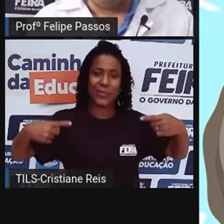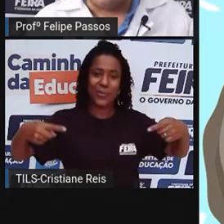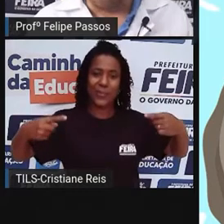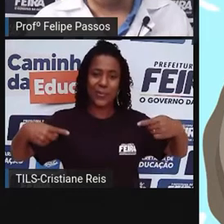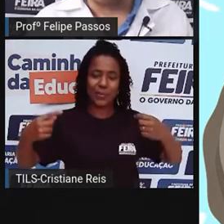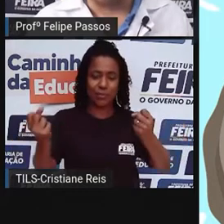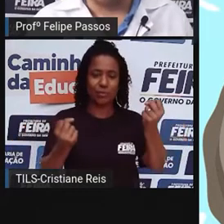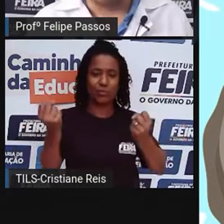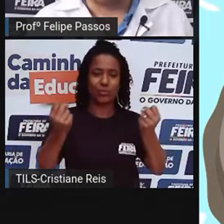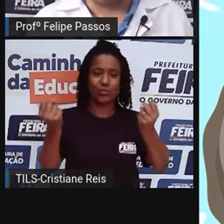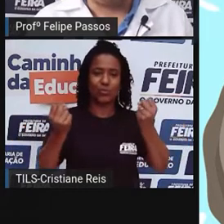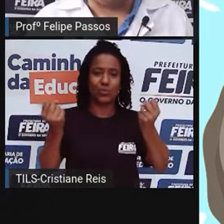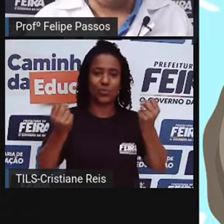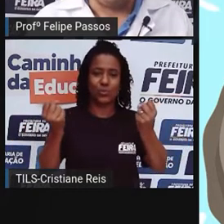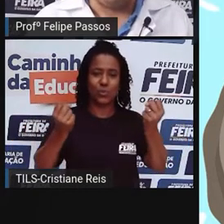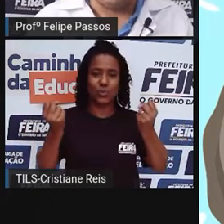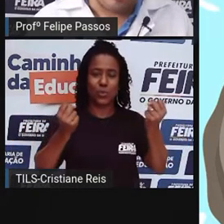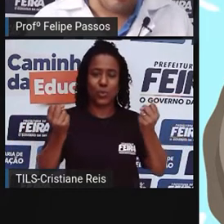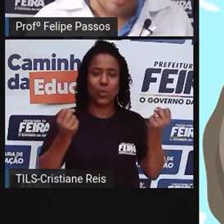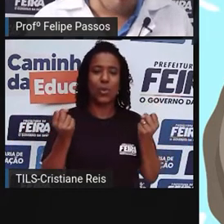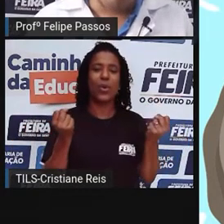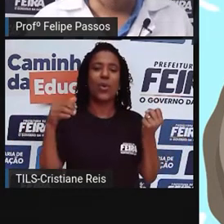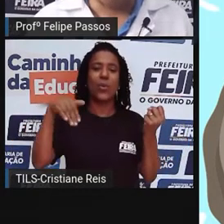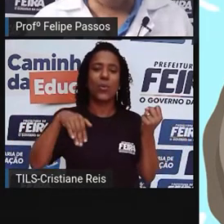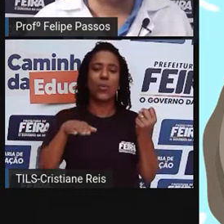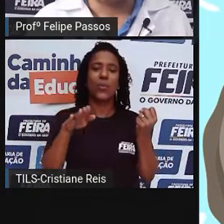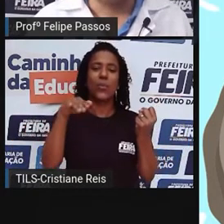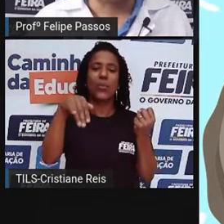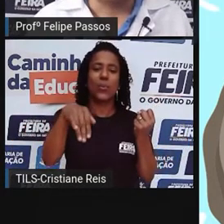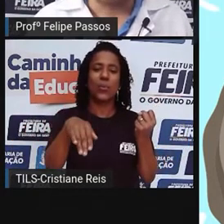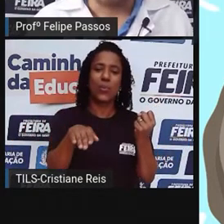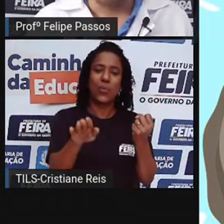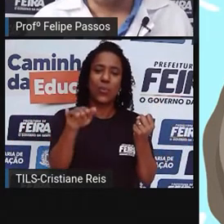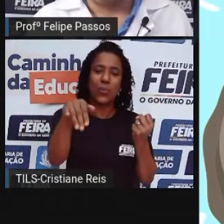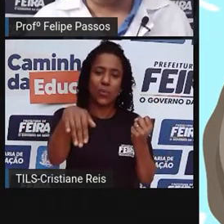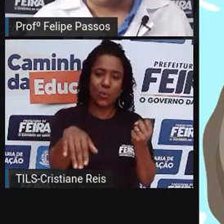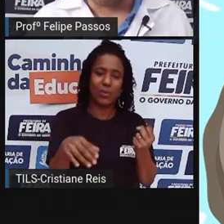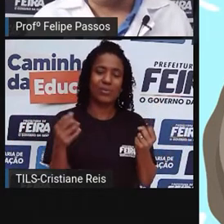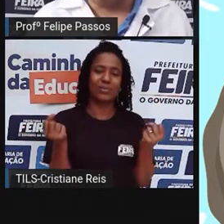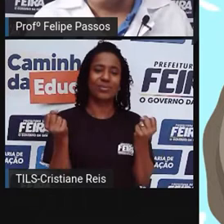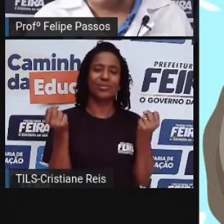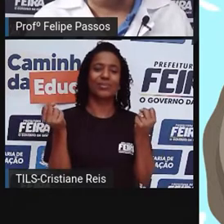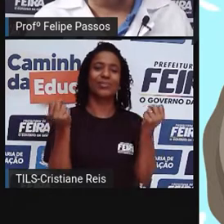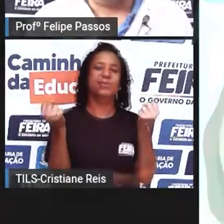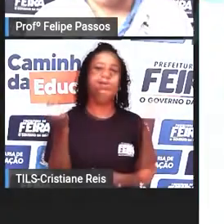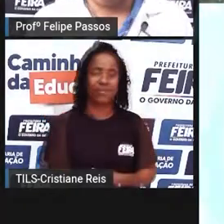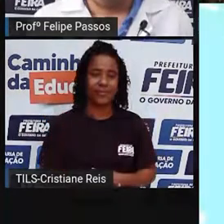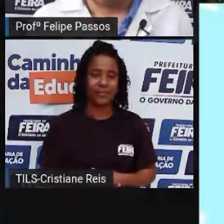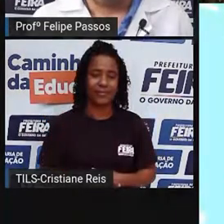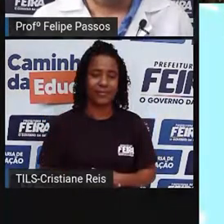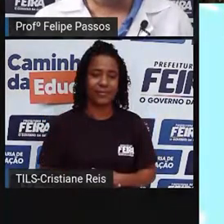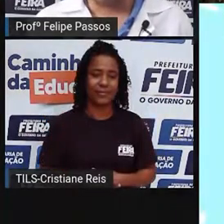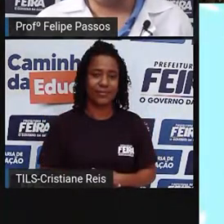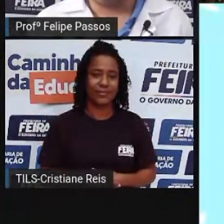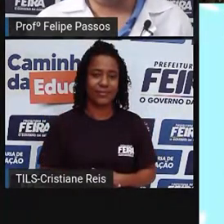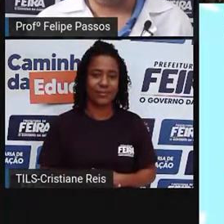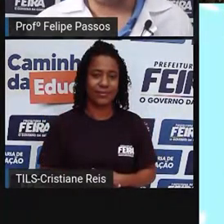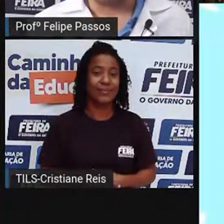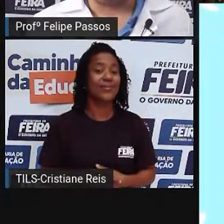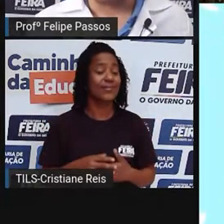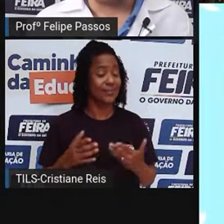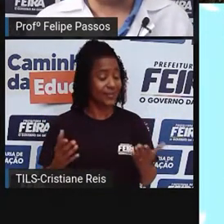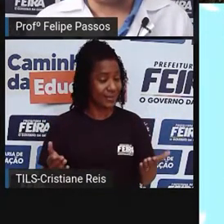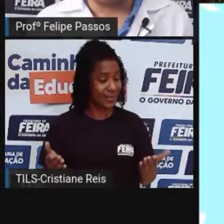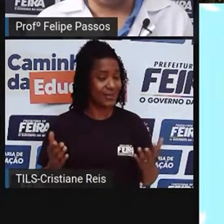balancem muito, né? É um movimento mais amortecido graças à borracha. Então com tudo